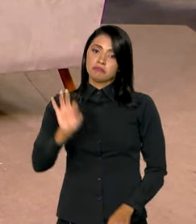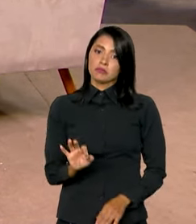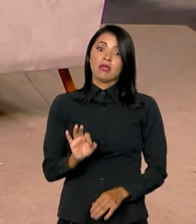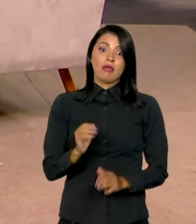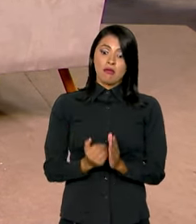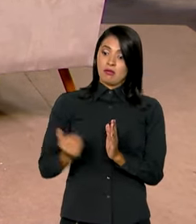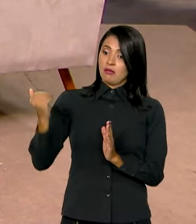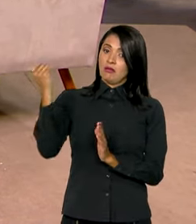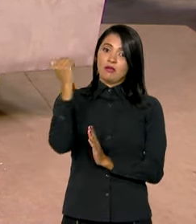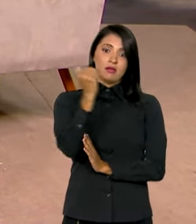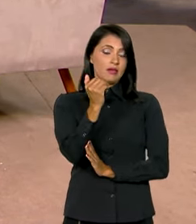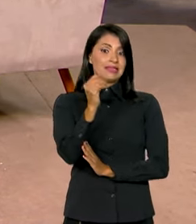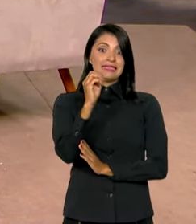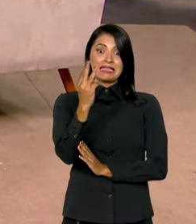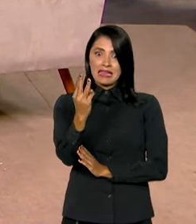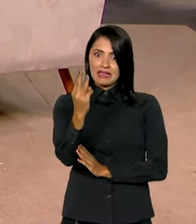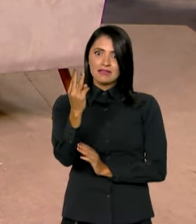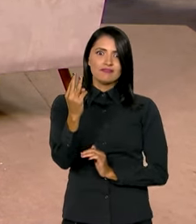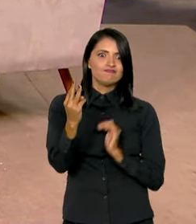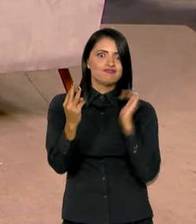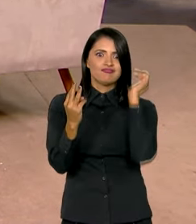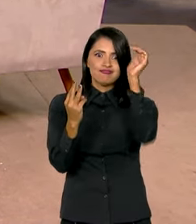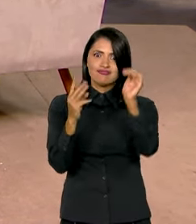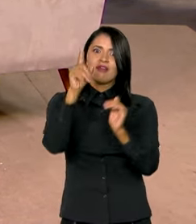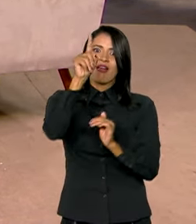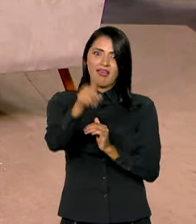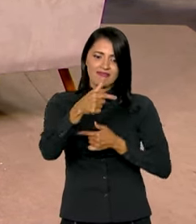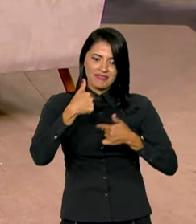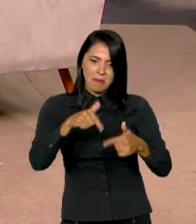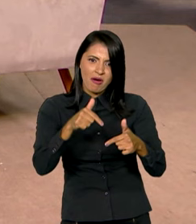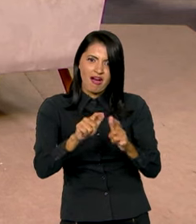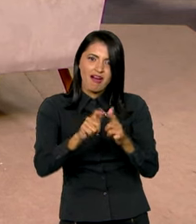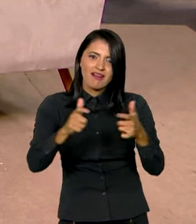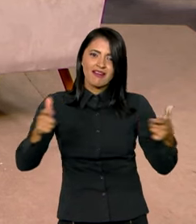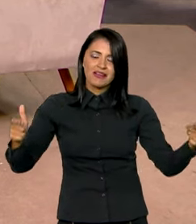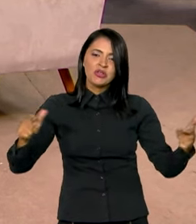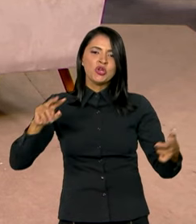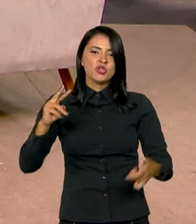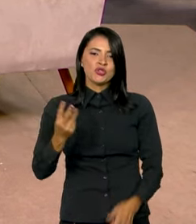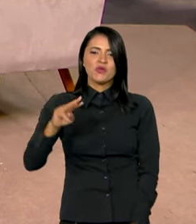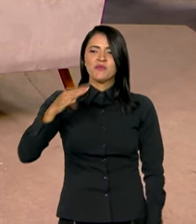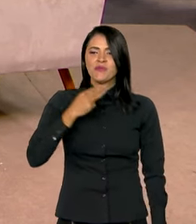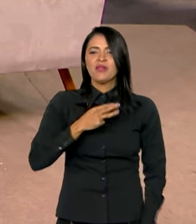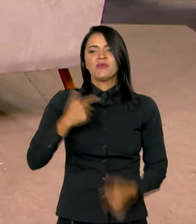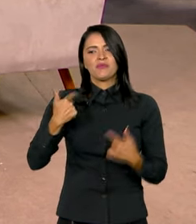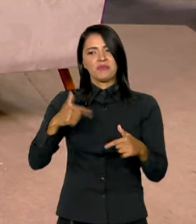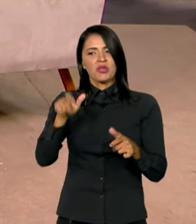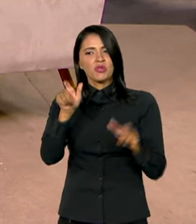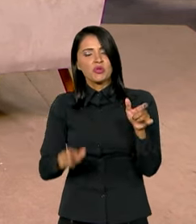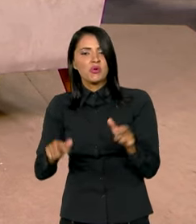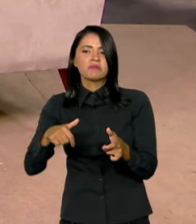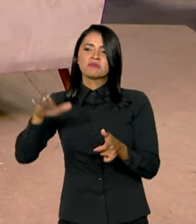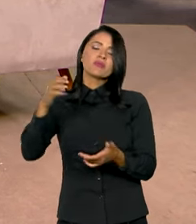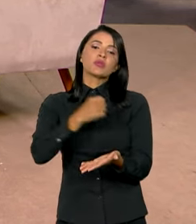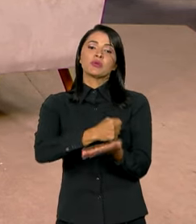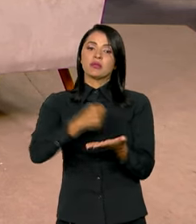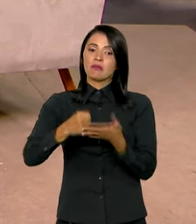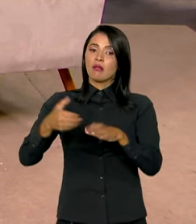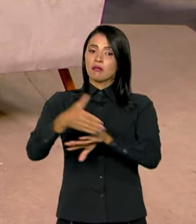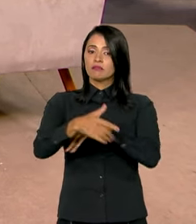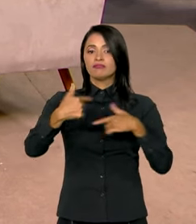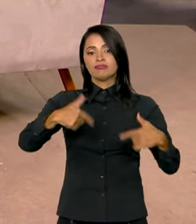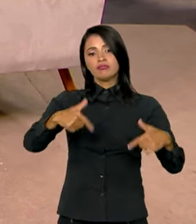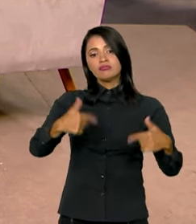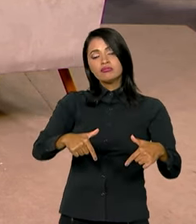% e isso significa emprego na veia. Foram quase 2 milhões de trabalhadores a mais contratados entrando no mercado de